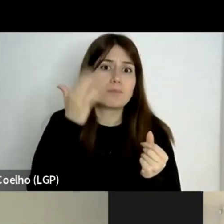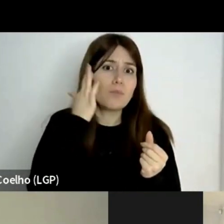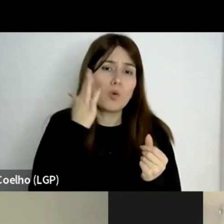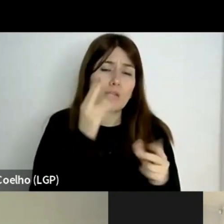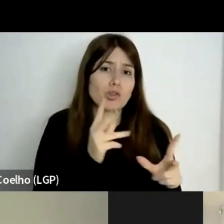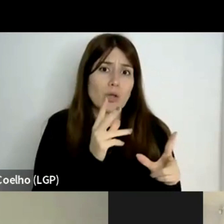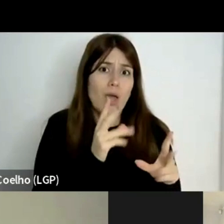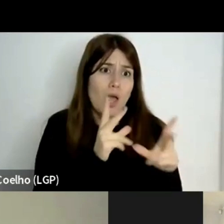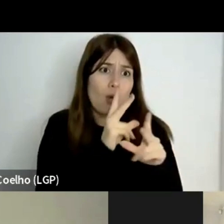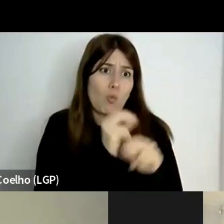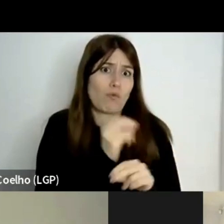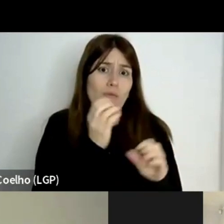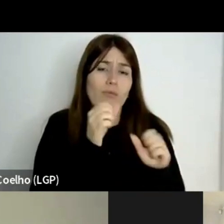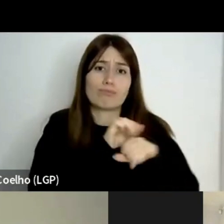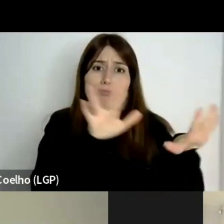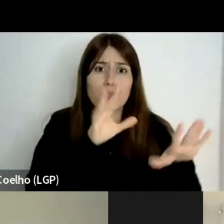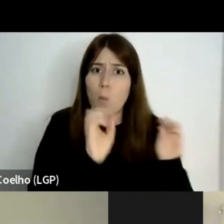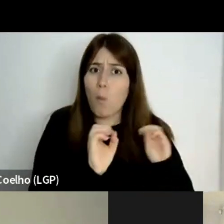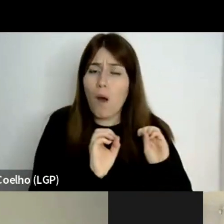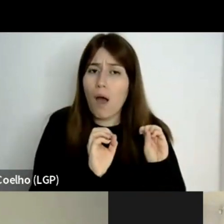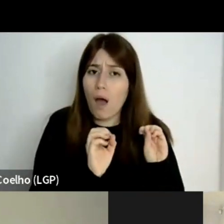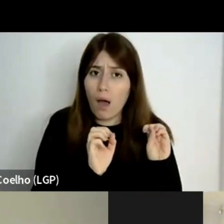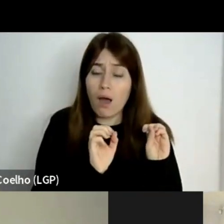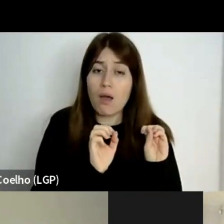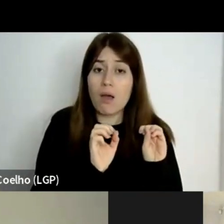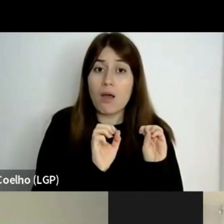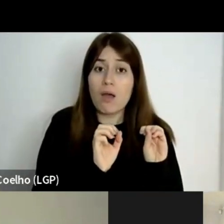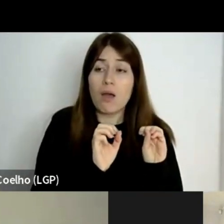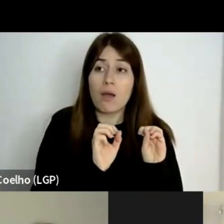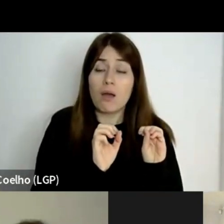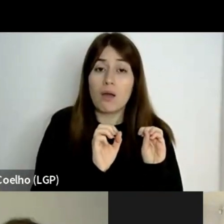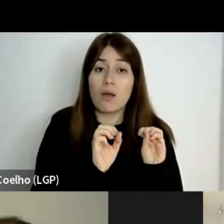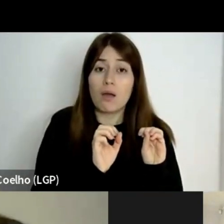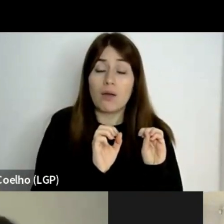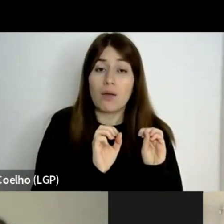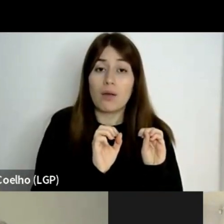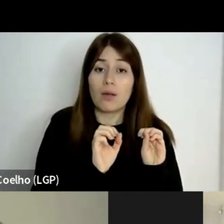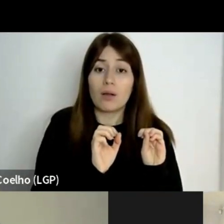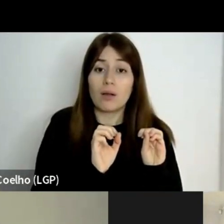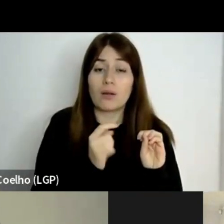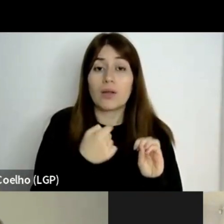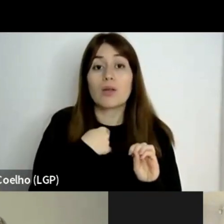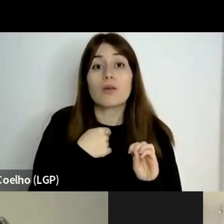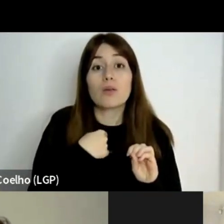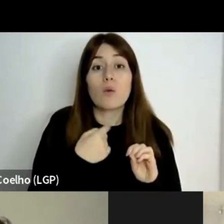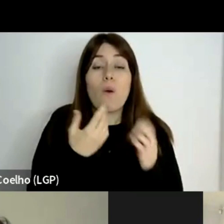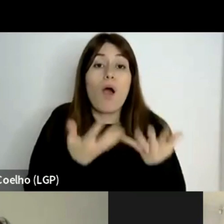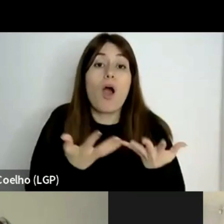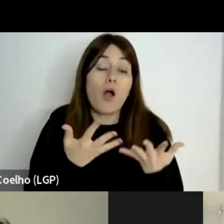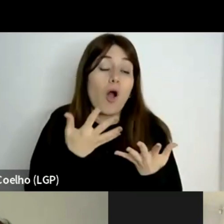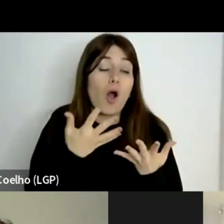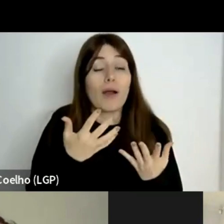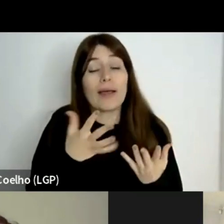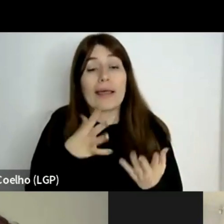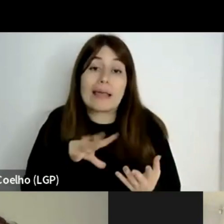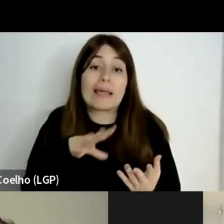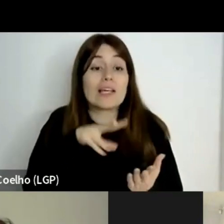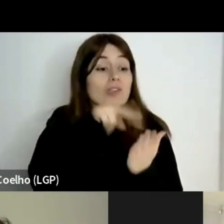e que agora procurei analisar assim muito